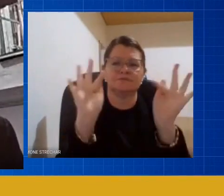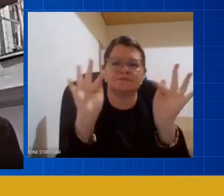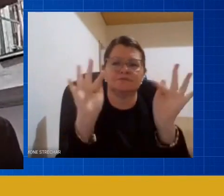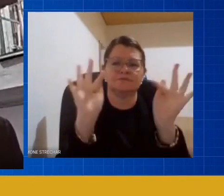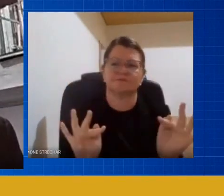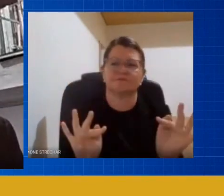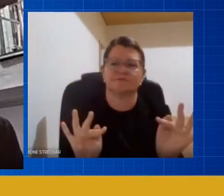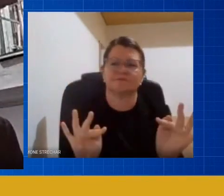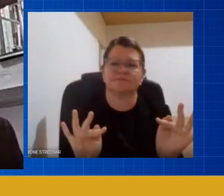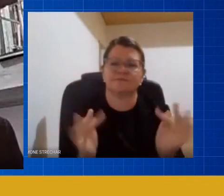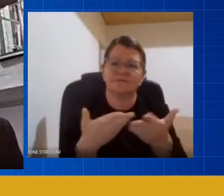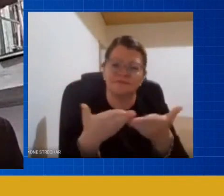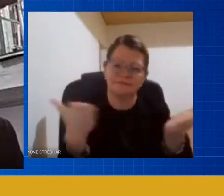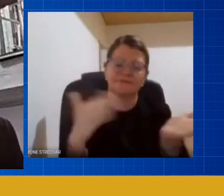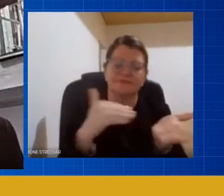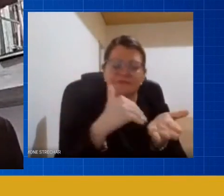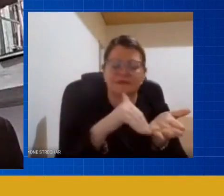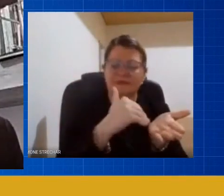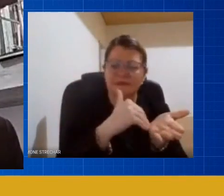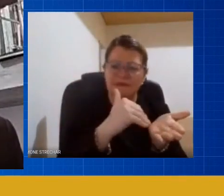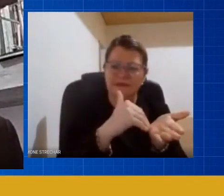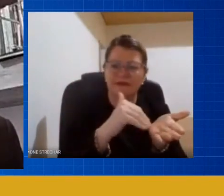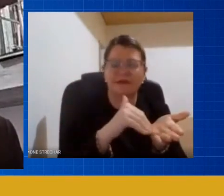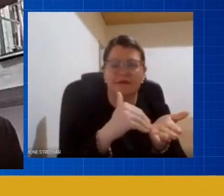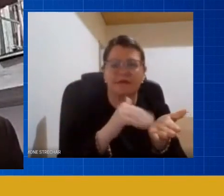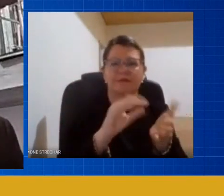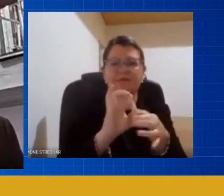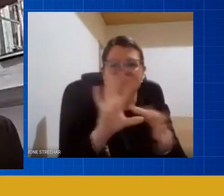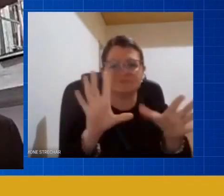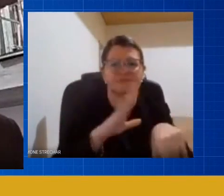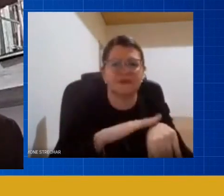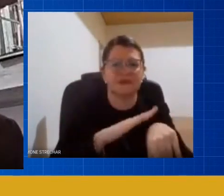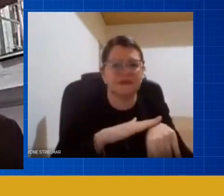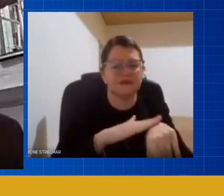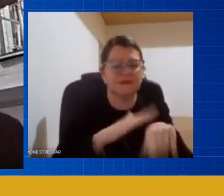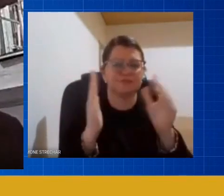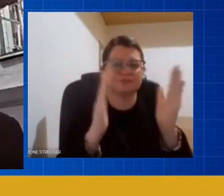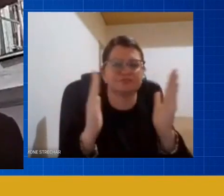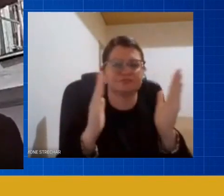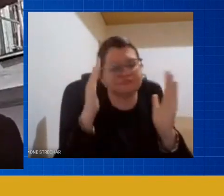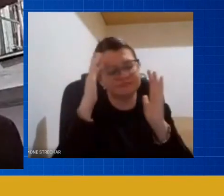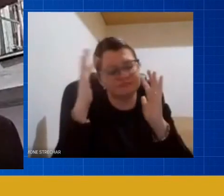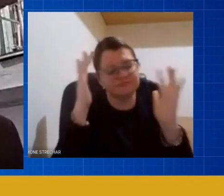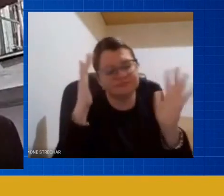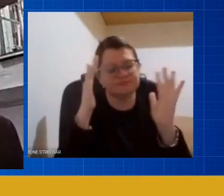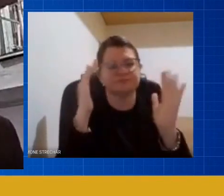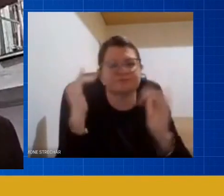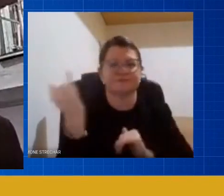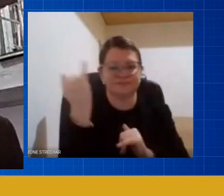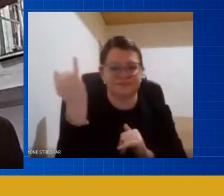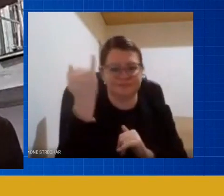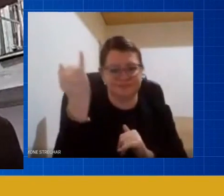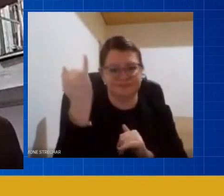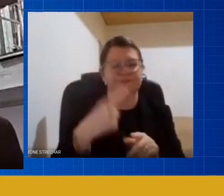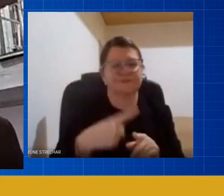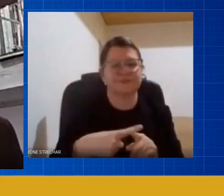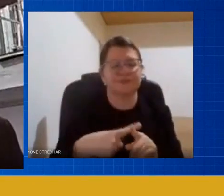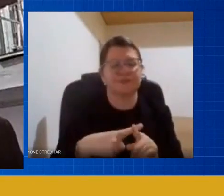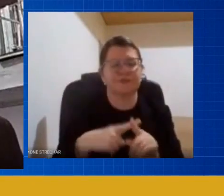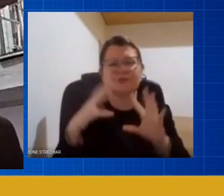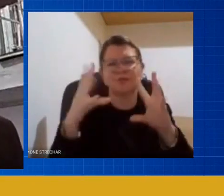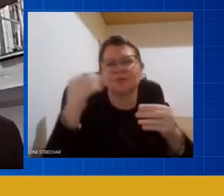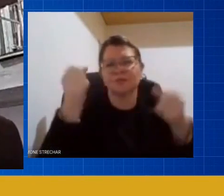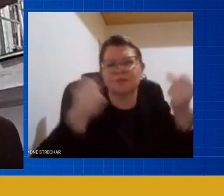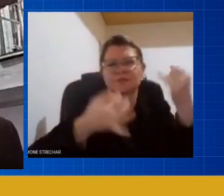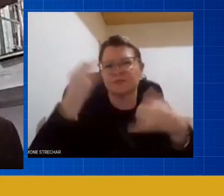da secretária de estar proporcionando esses momentos que são riquíssimos né porque todas essas reflexões que estão sendo feitas aqui